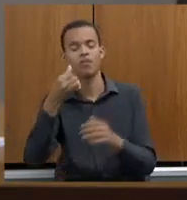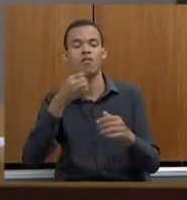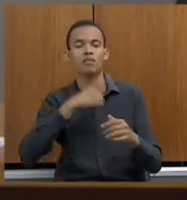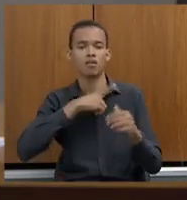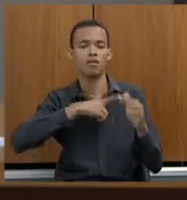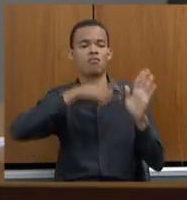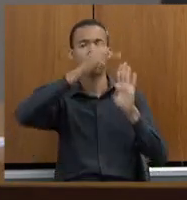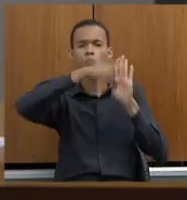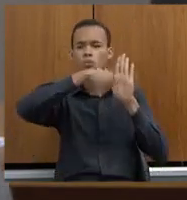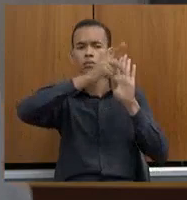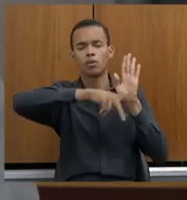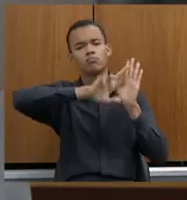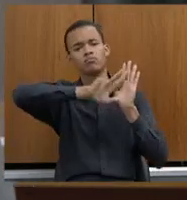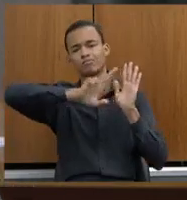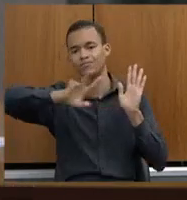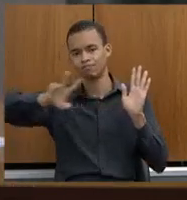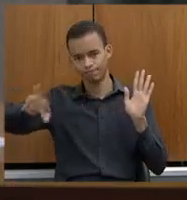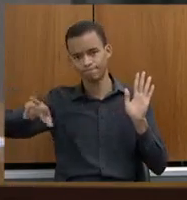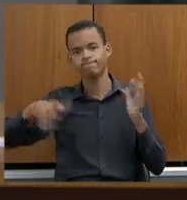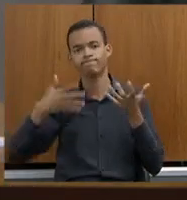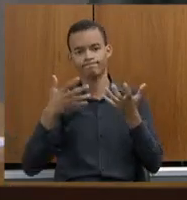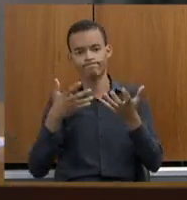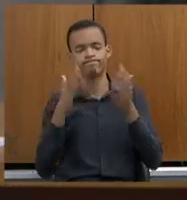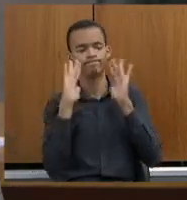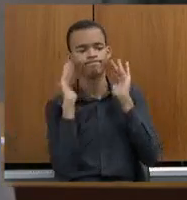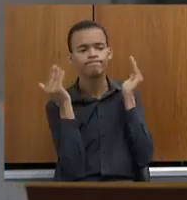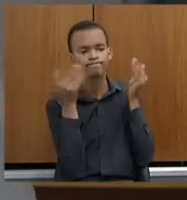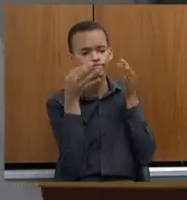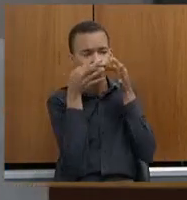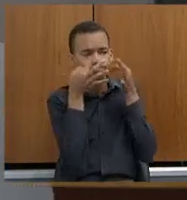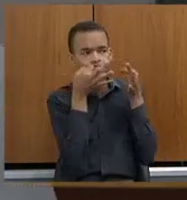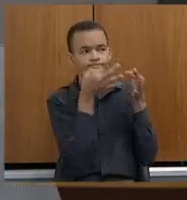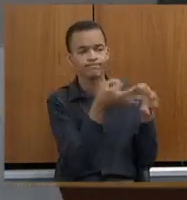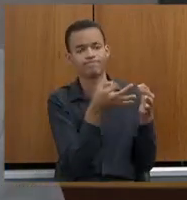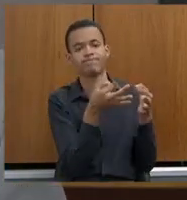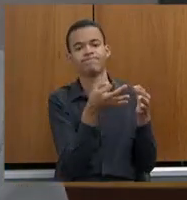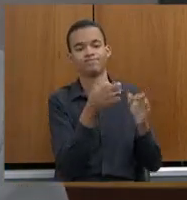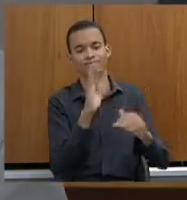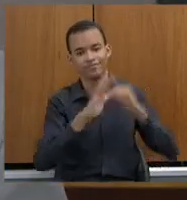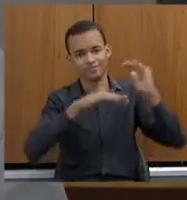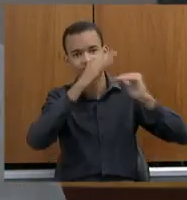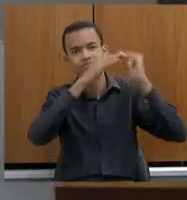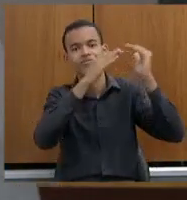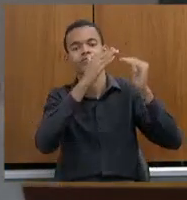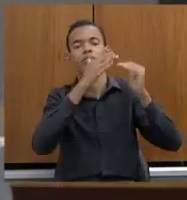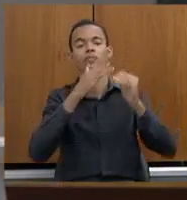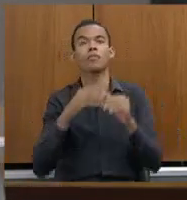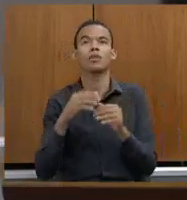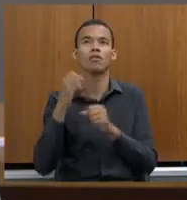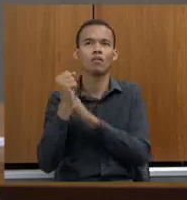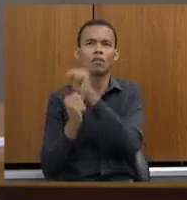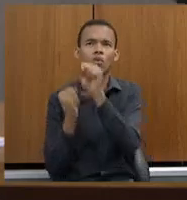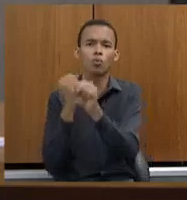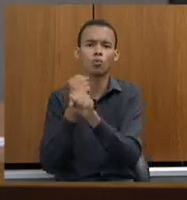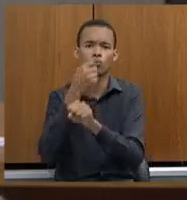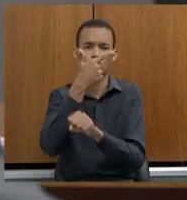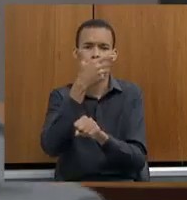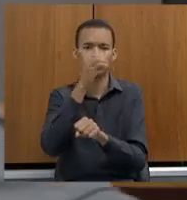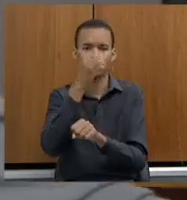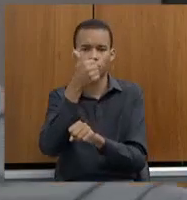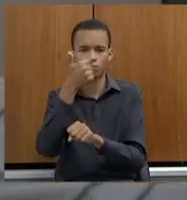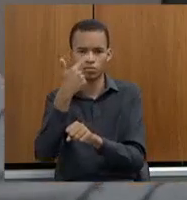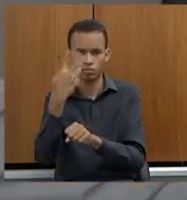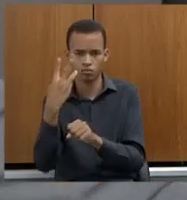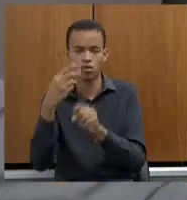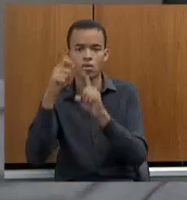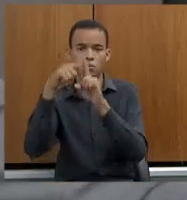e nós haveremos de nos dedicar a eles neste primeiro semestre de 2023. Deputados,